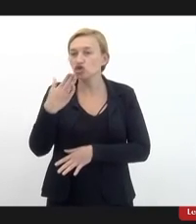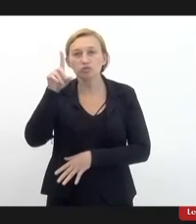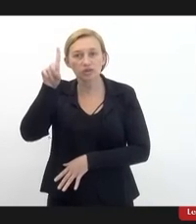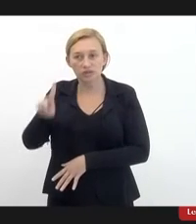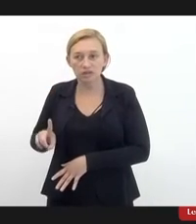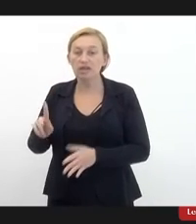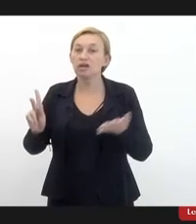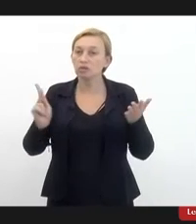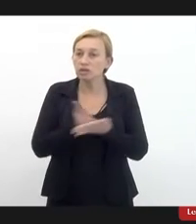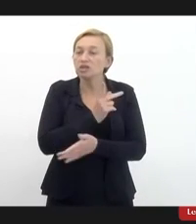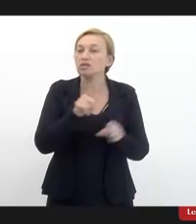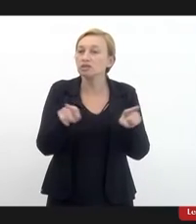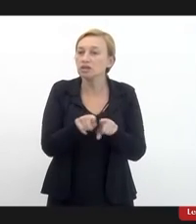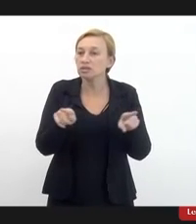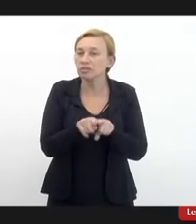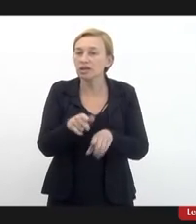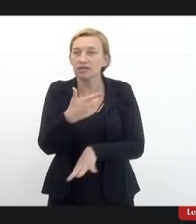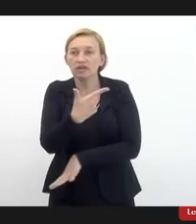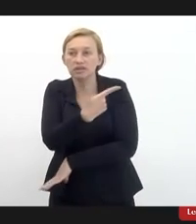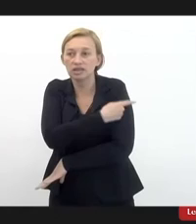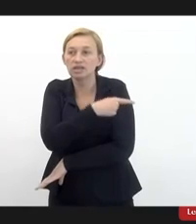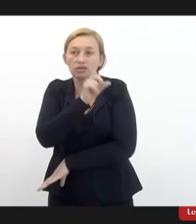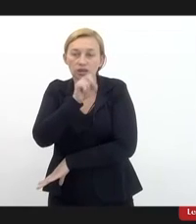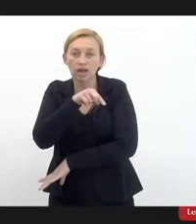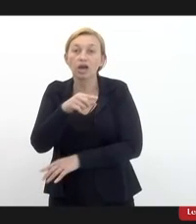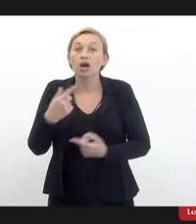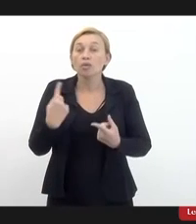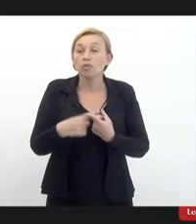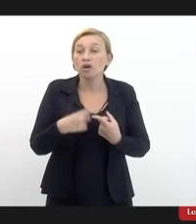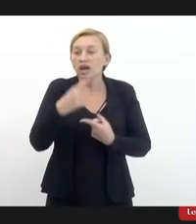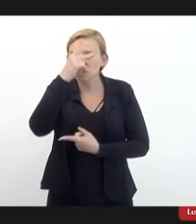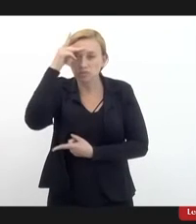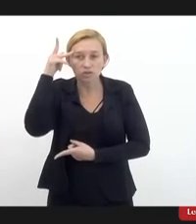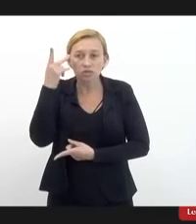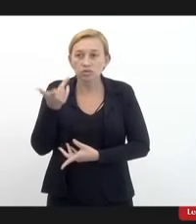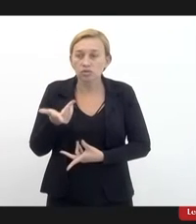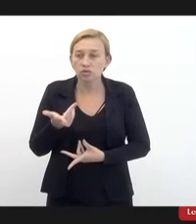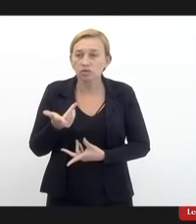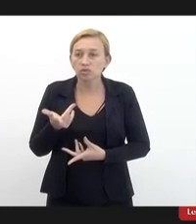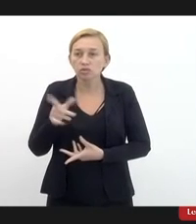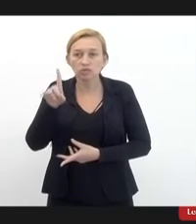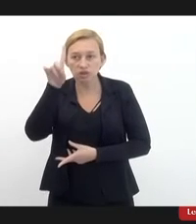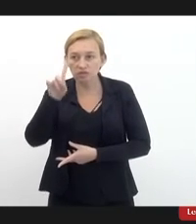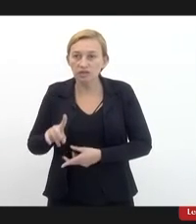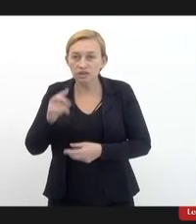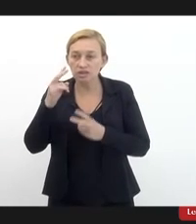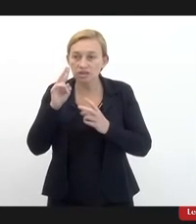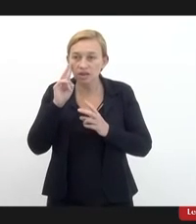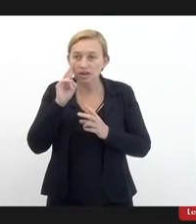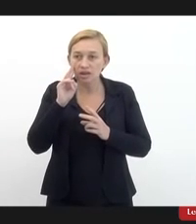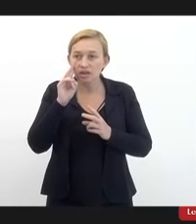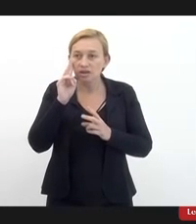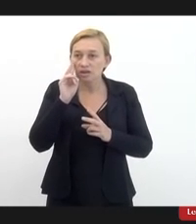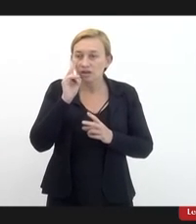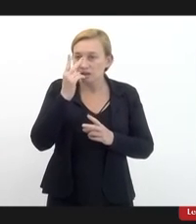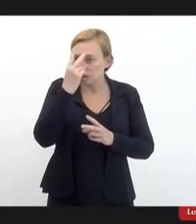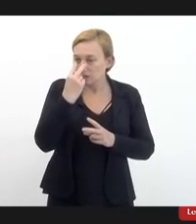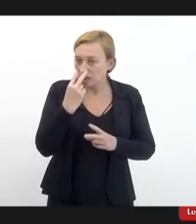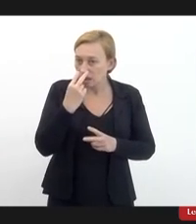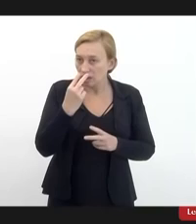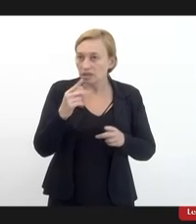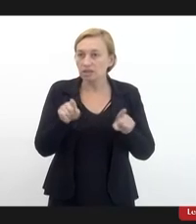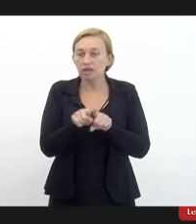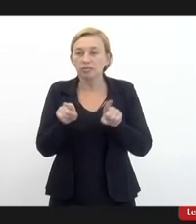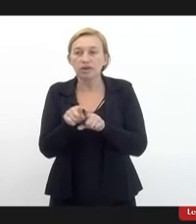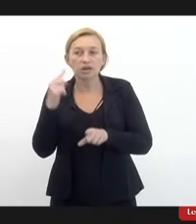isso aconteceu também na vacinação né porque as pessoas com deficiência visual e pessoas auditivas também